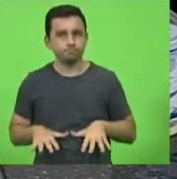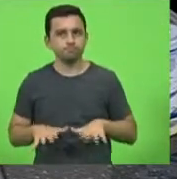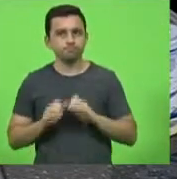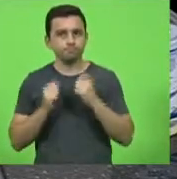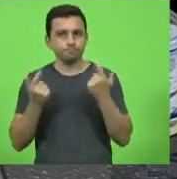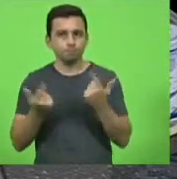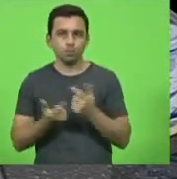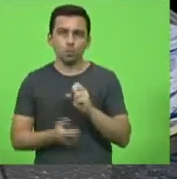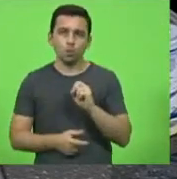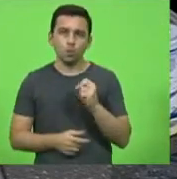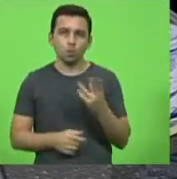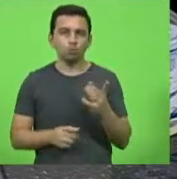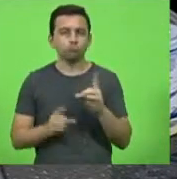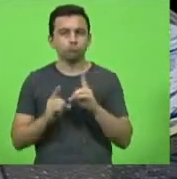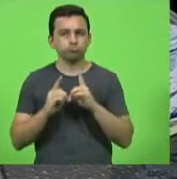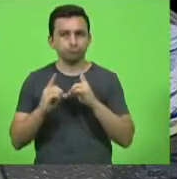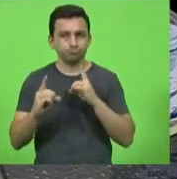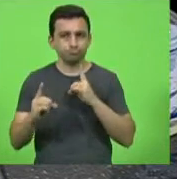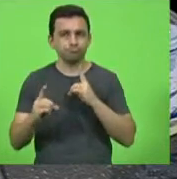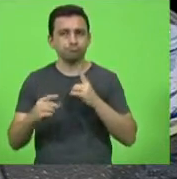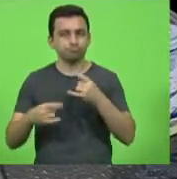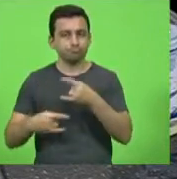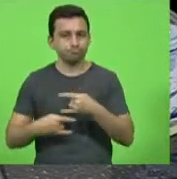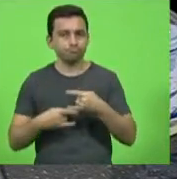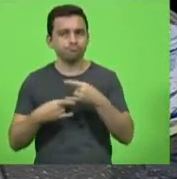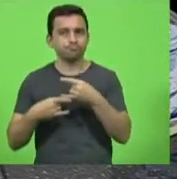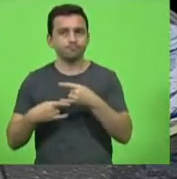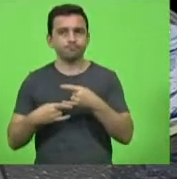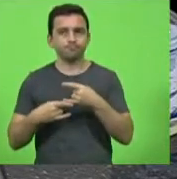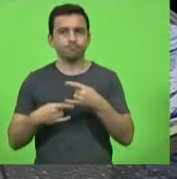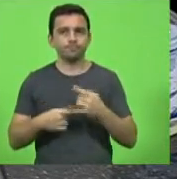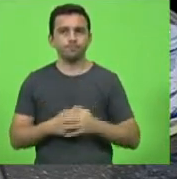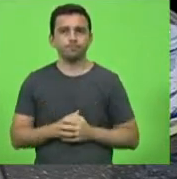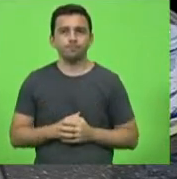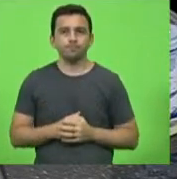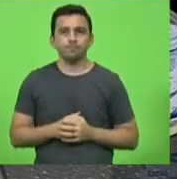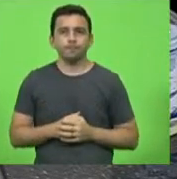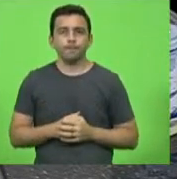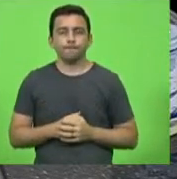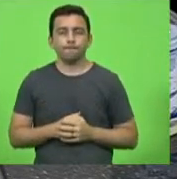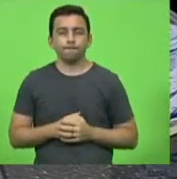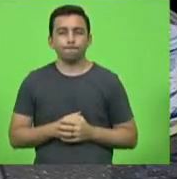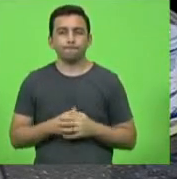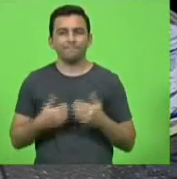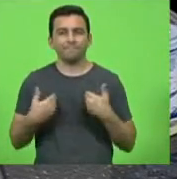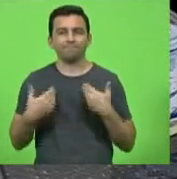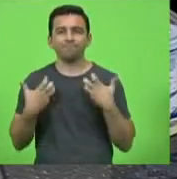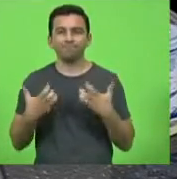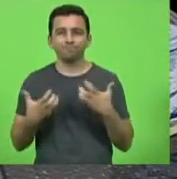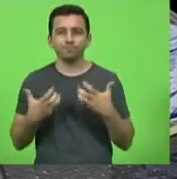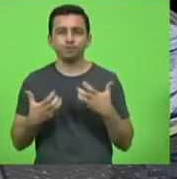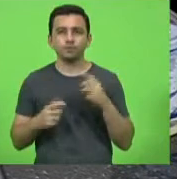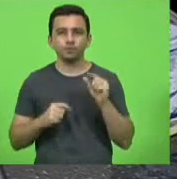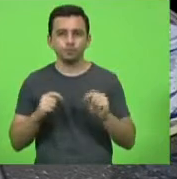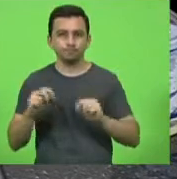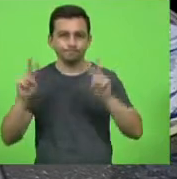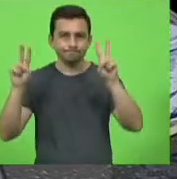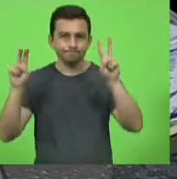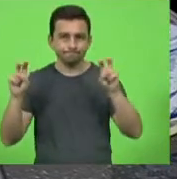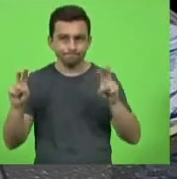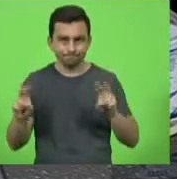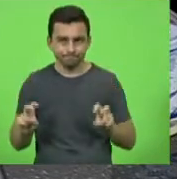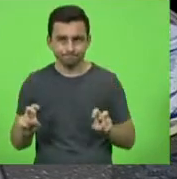de forma remota e quero abordar três